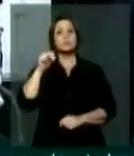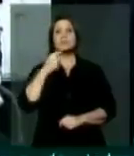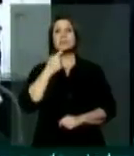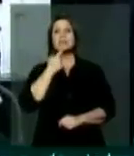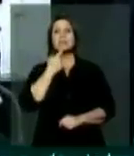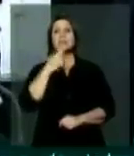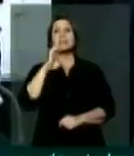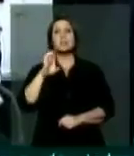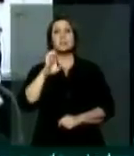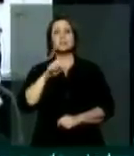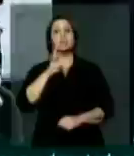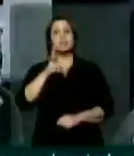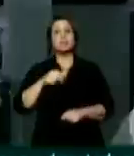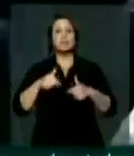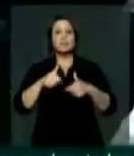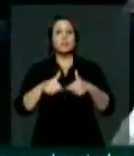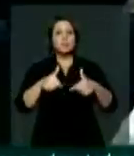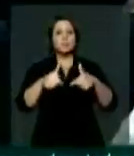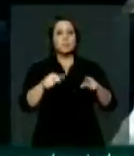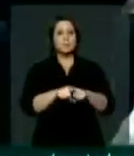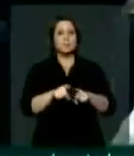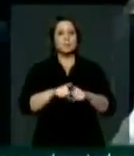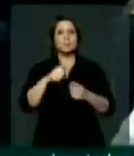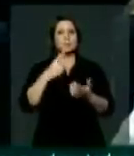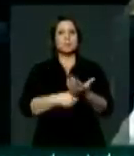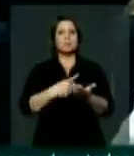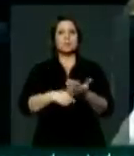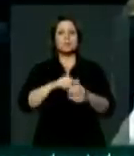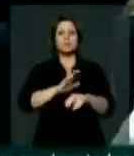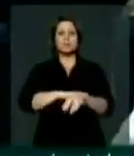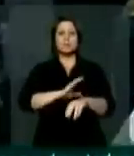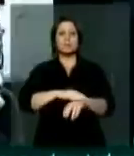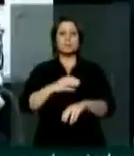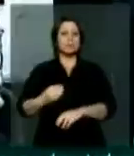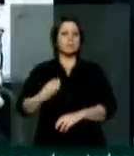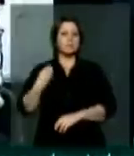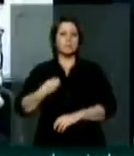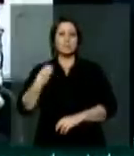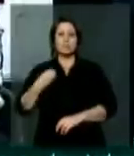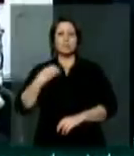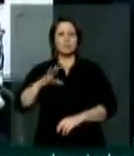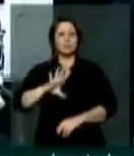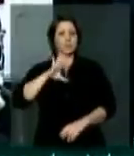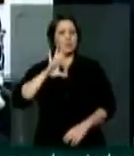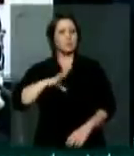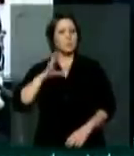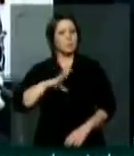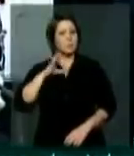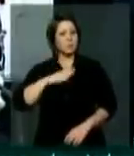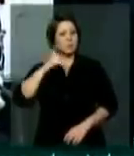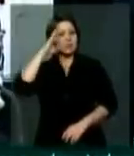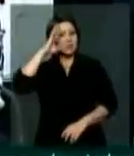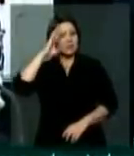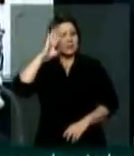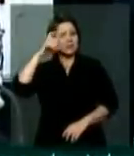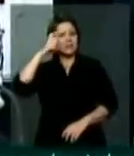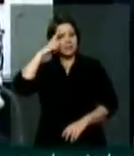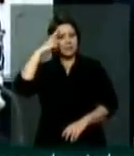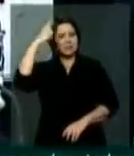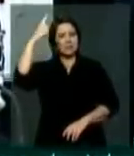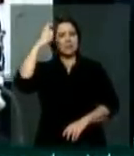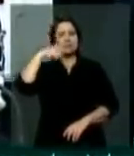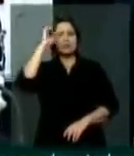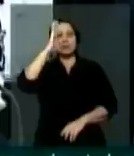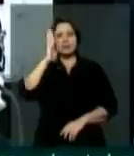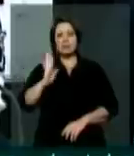homens que marcam seu tempo e a história, pelo seu jeito, sua coragem e suas ideias. O